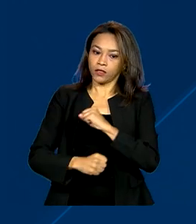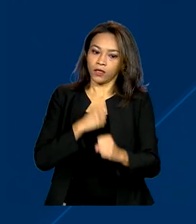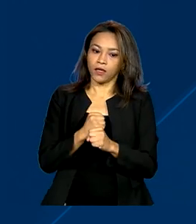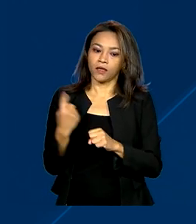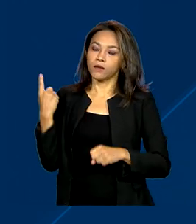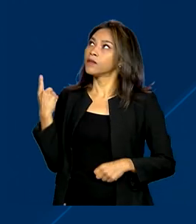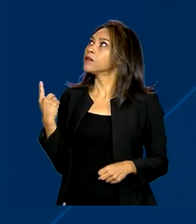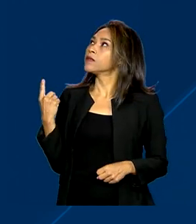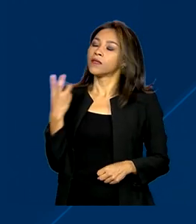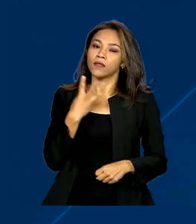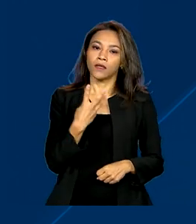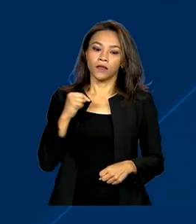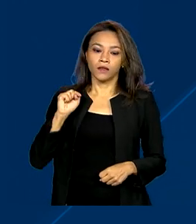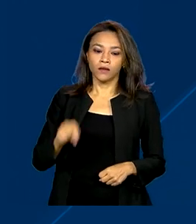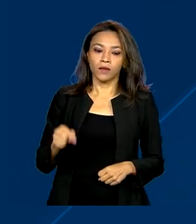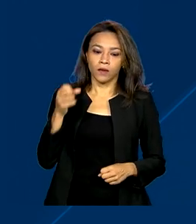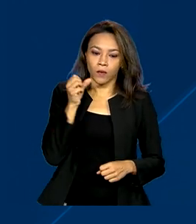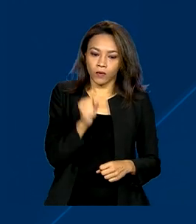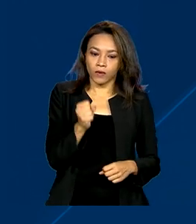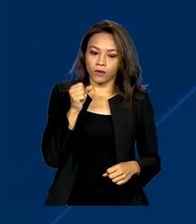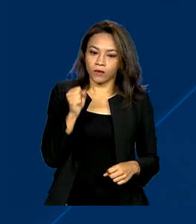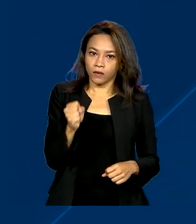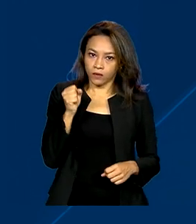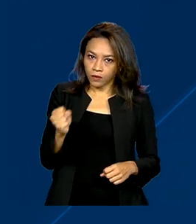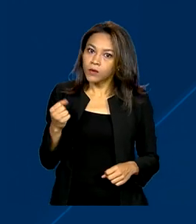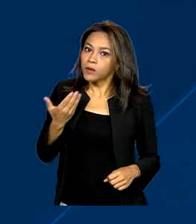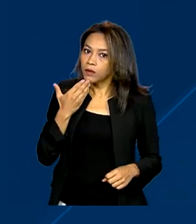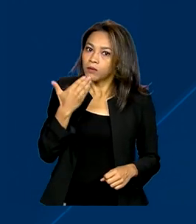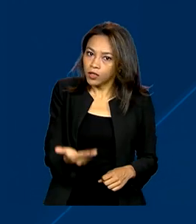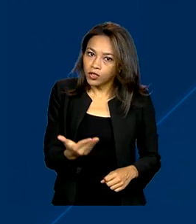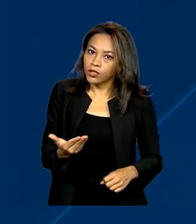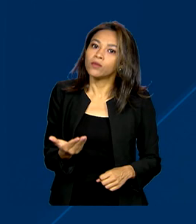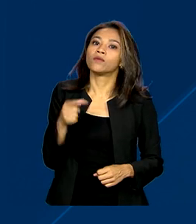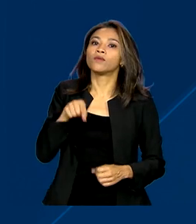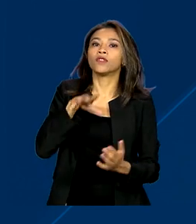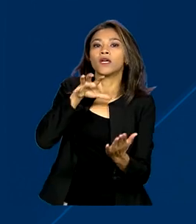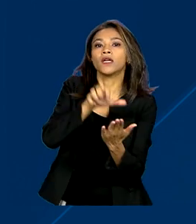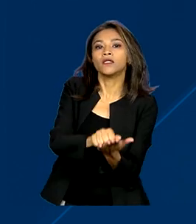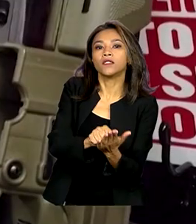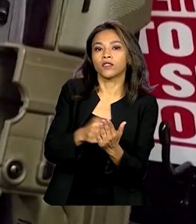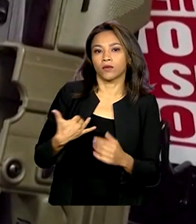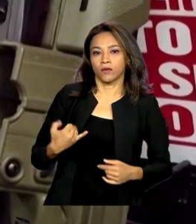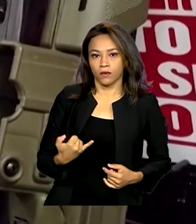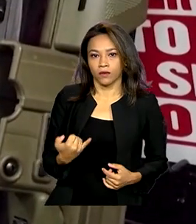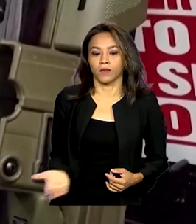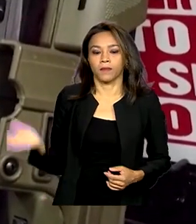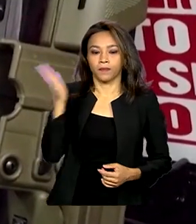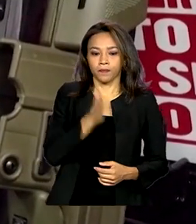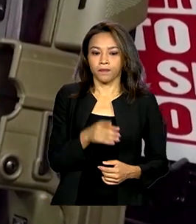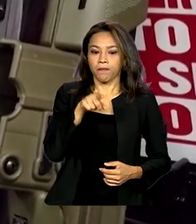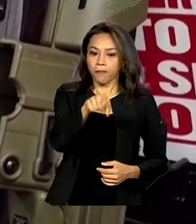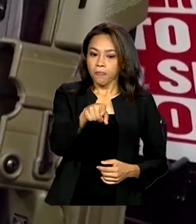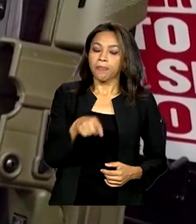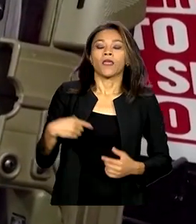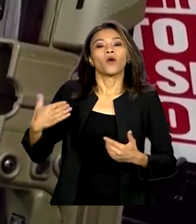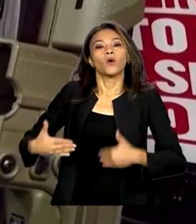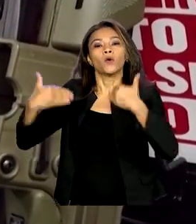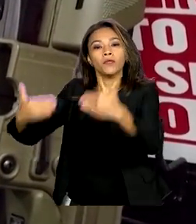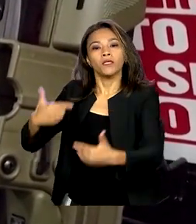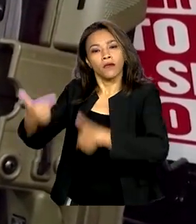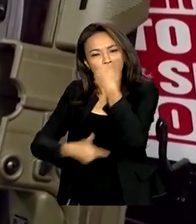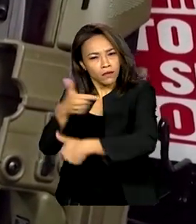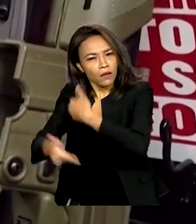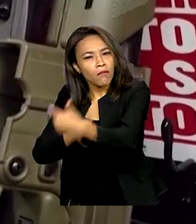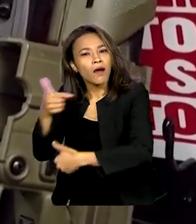foram 3.888 pedidos de registro de armas. A pasta trabalha na regulamentação